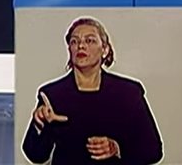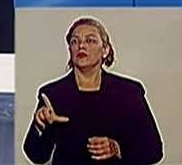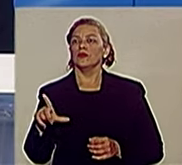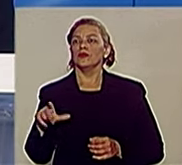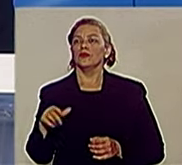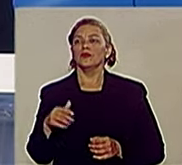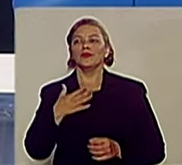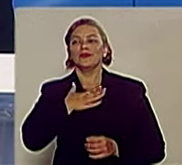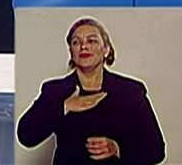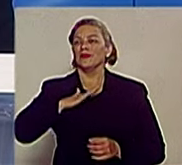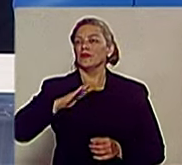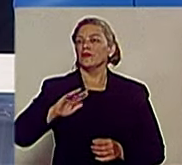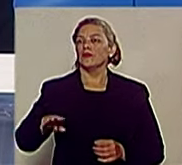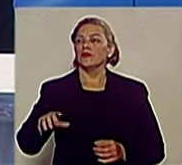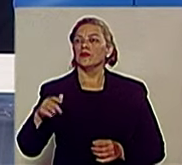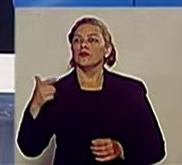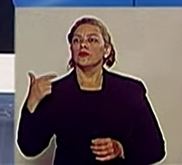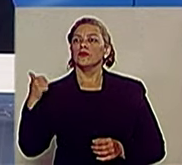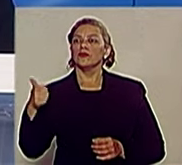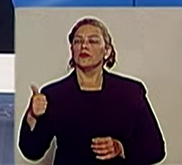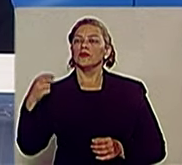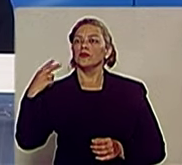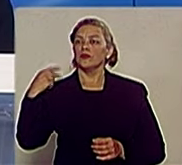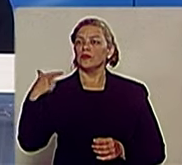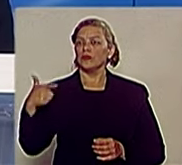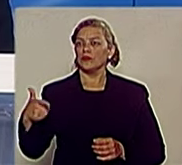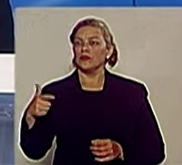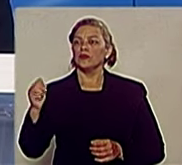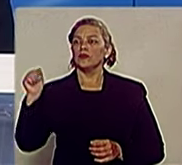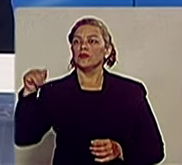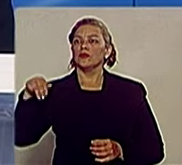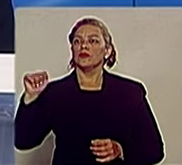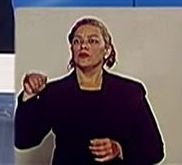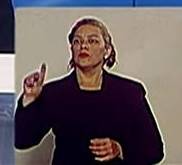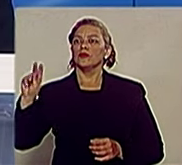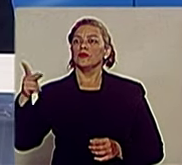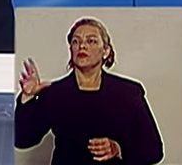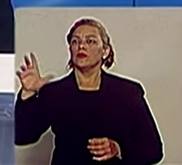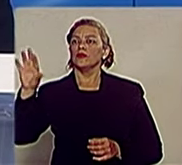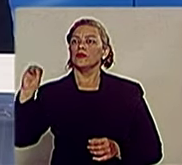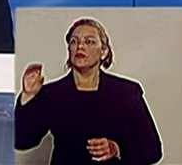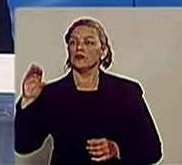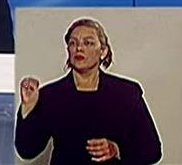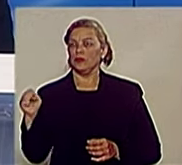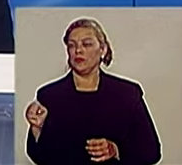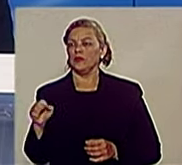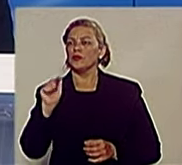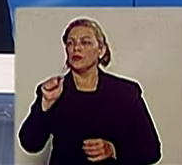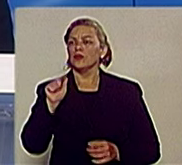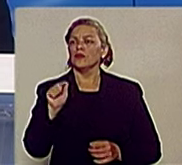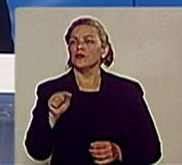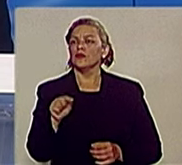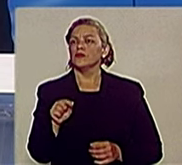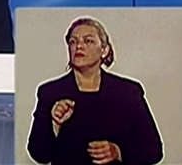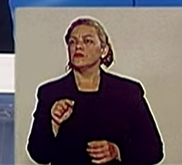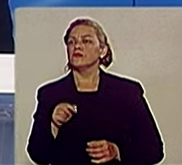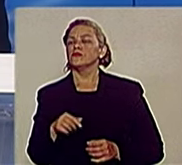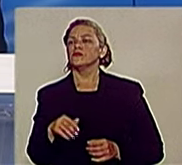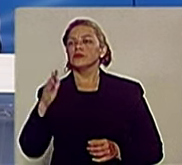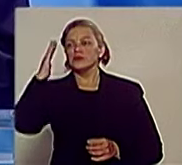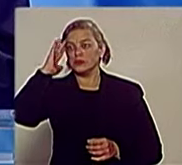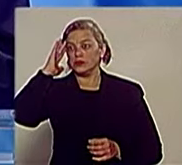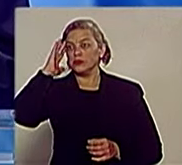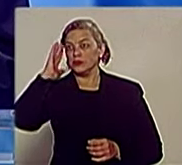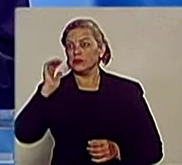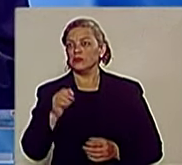foram gastos nessas obras nesse momento de crise. O senhor concorda com essas obras? O senhor tem uma proposta para o centro da cidade? Um